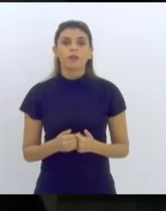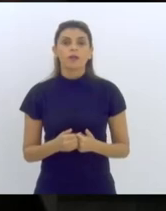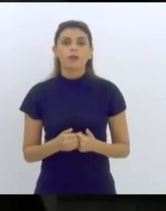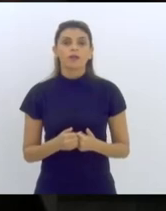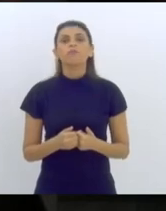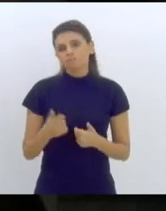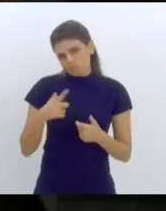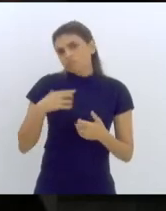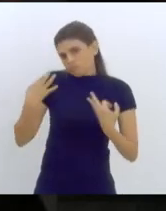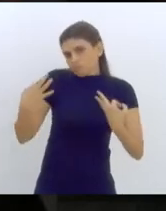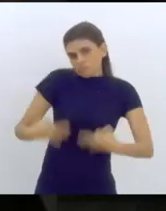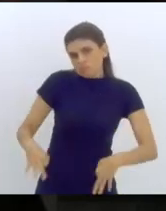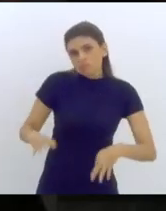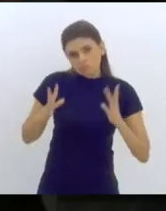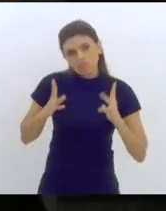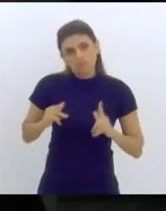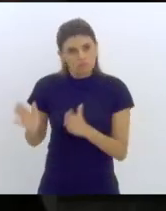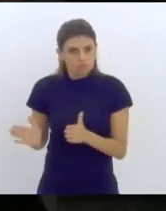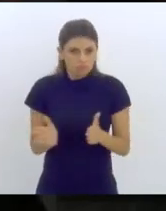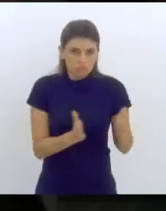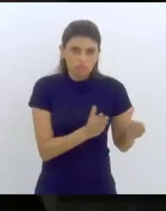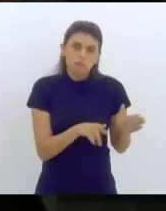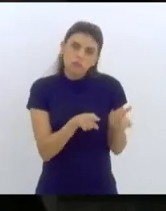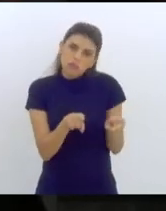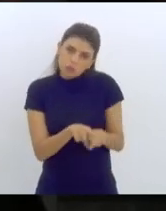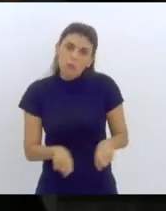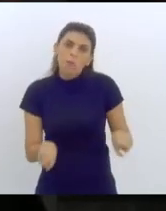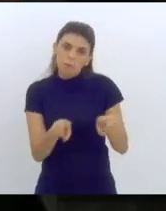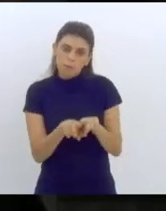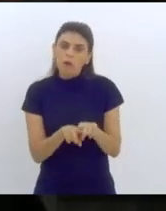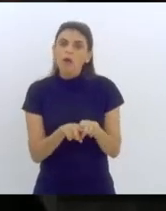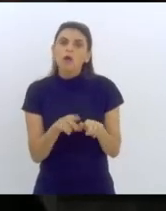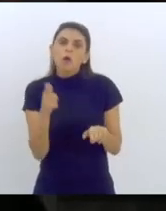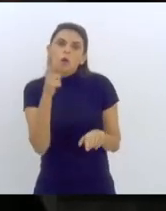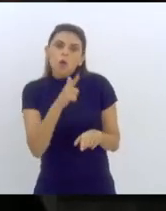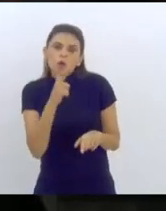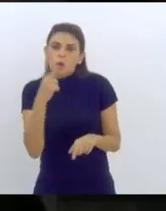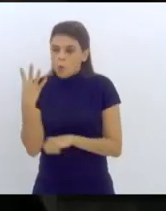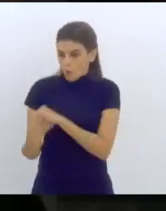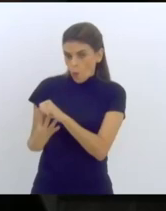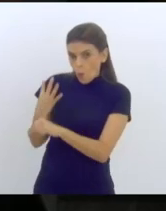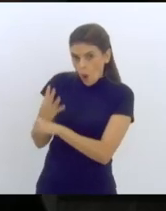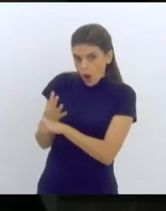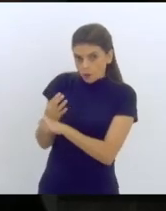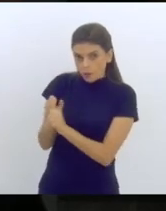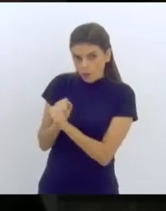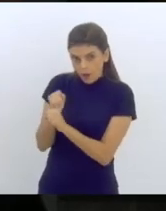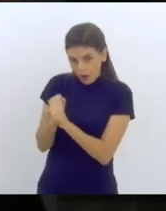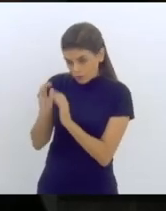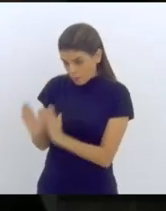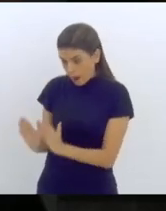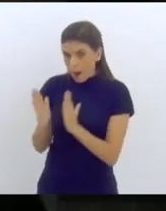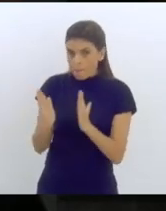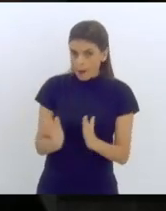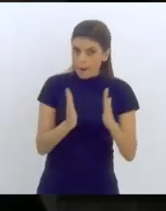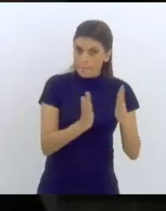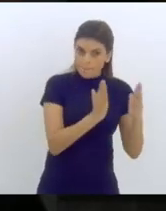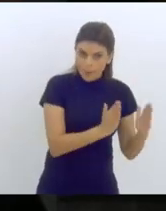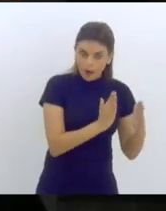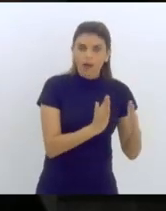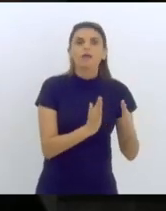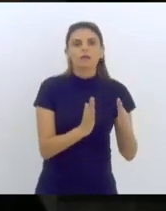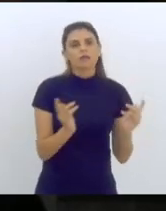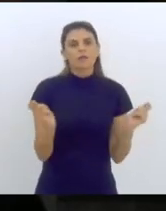justo e correto que a cada quatro anos, no máximo, se